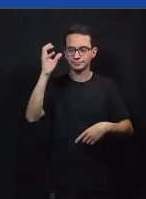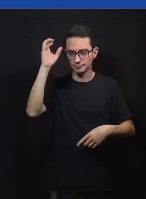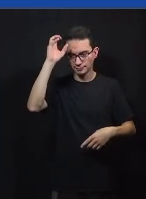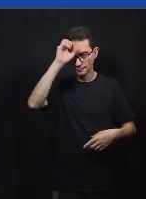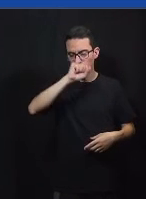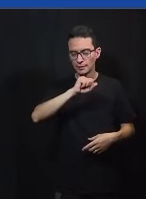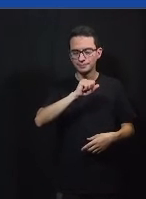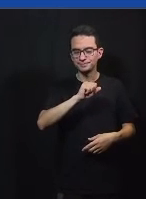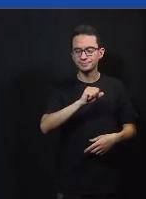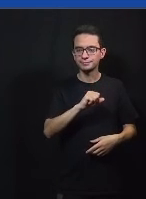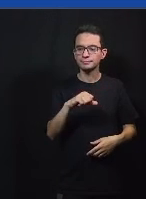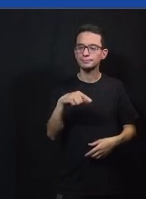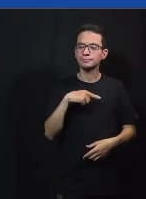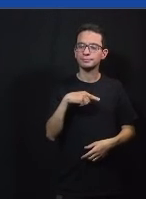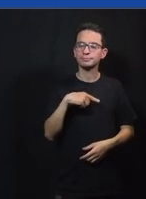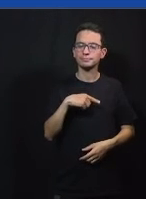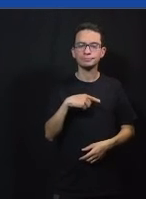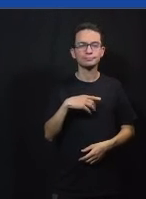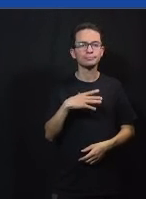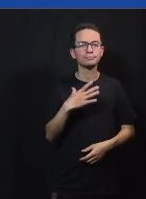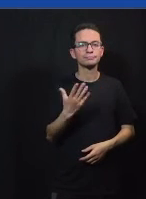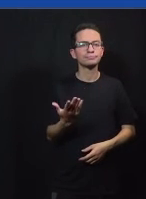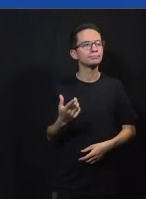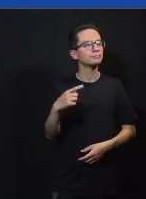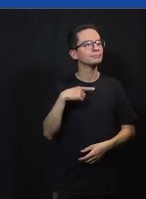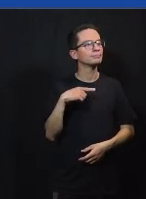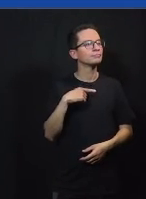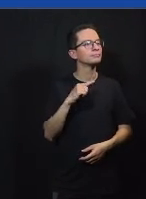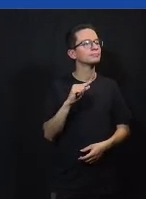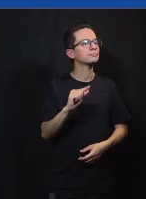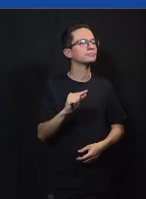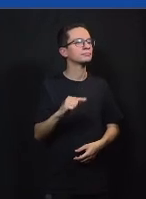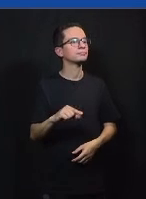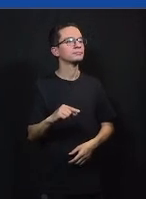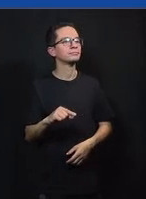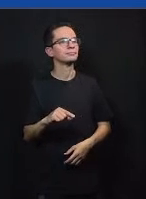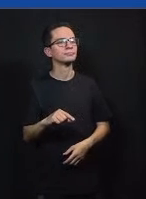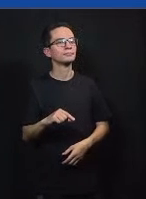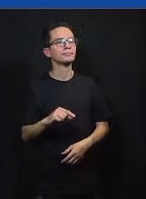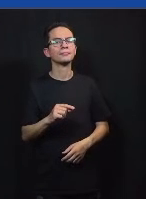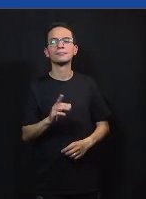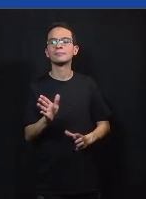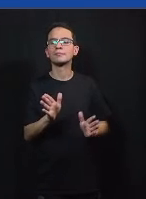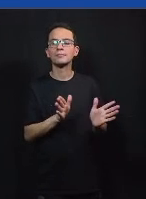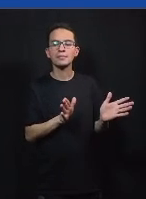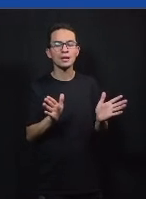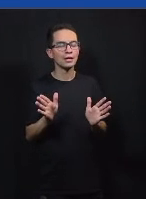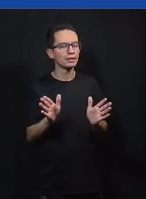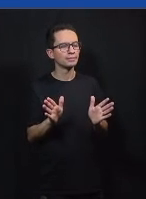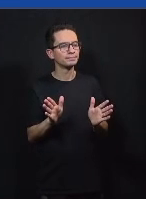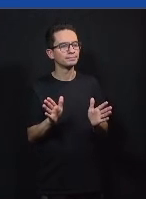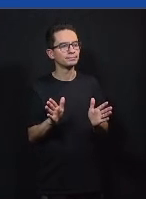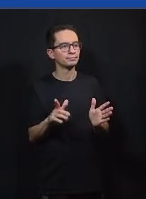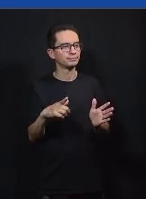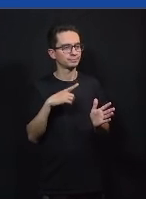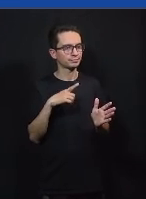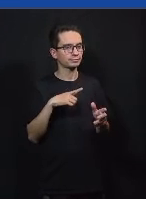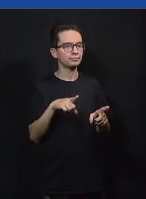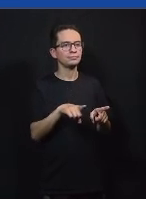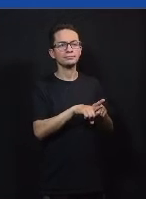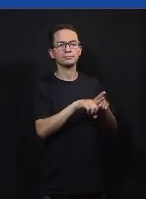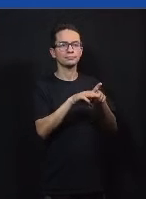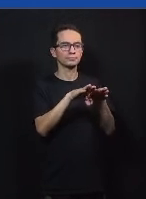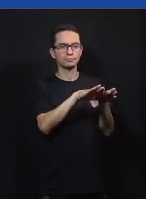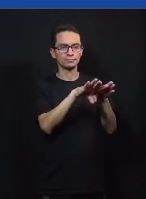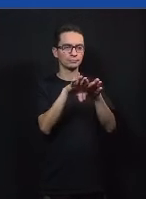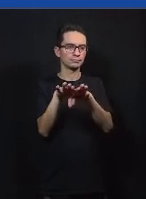então a ideia é que essas habilidades também estão bastante alinhadas com a base nacional